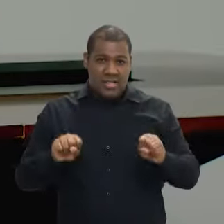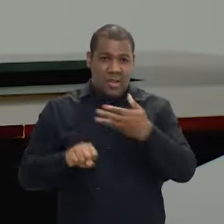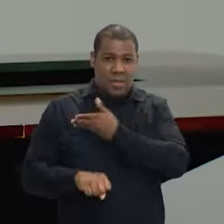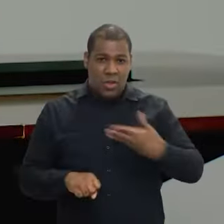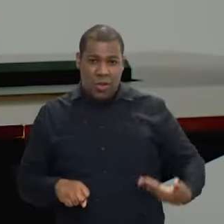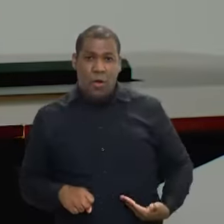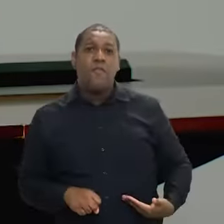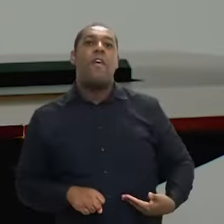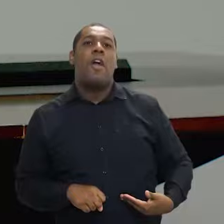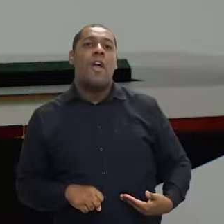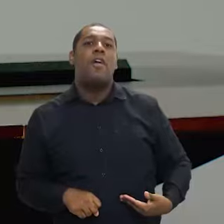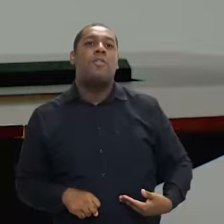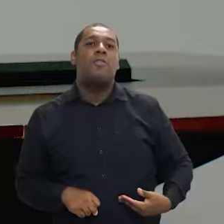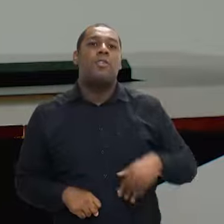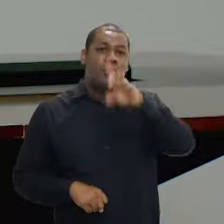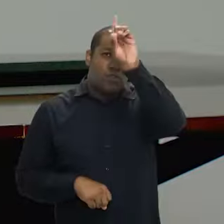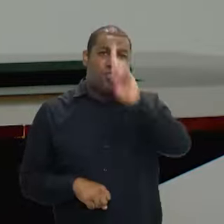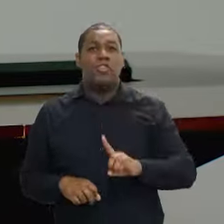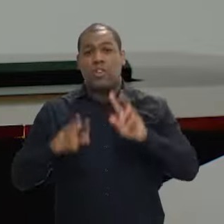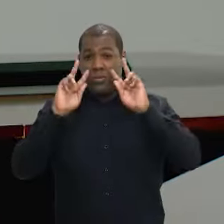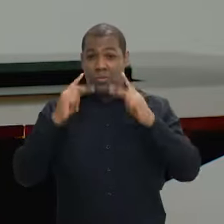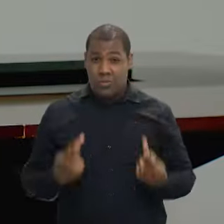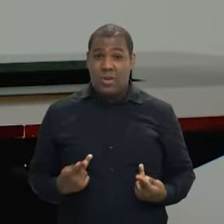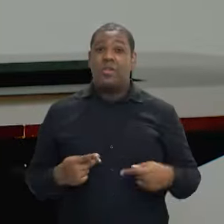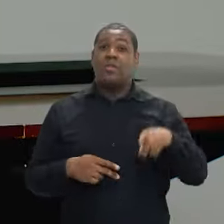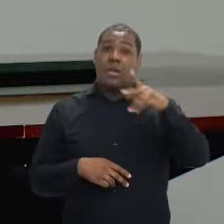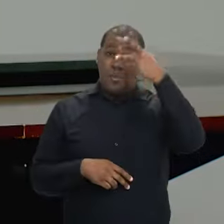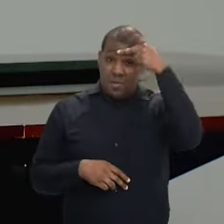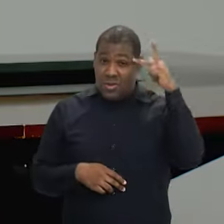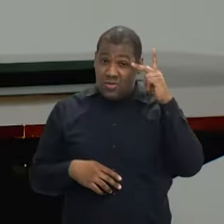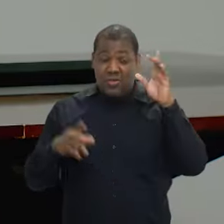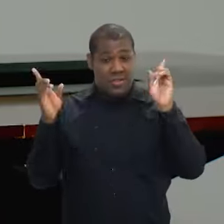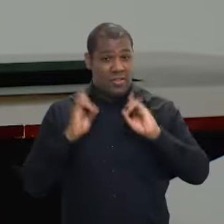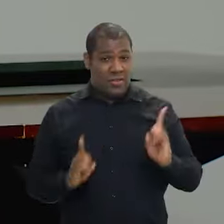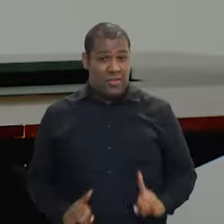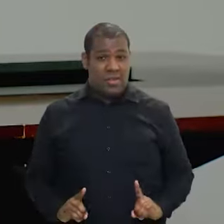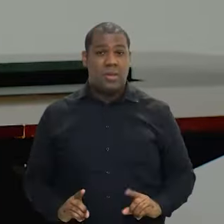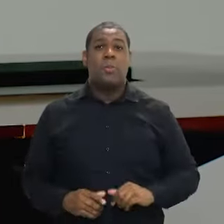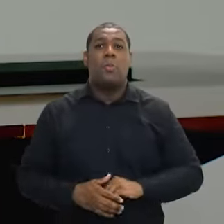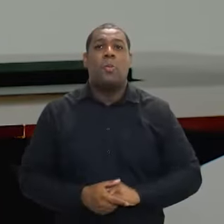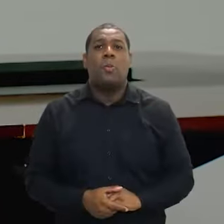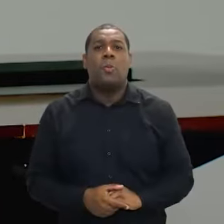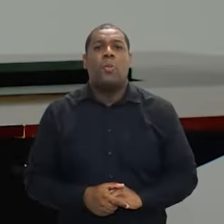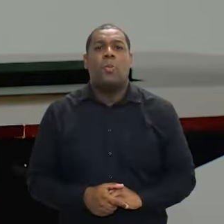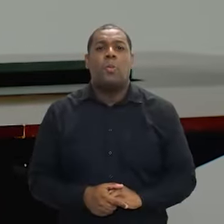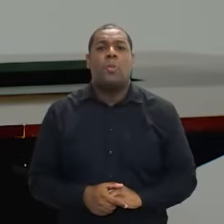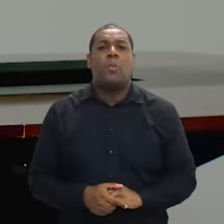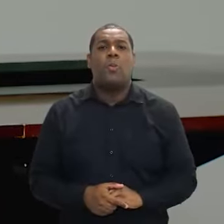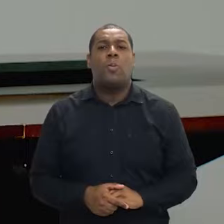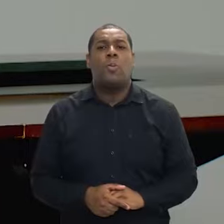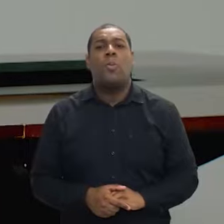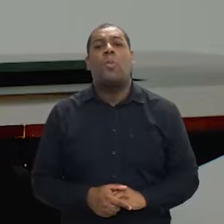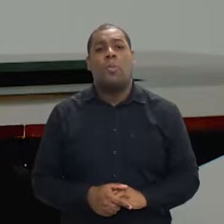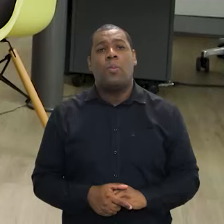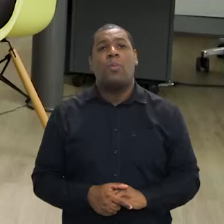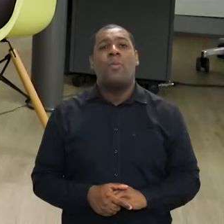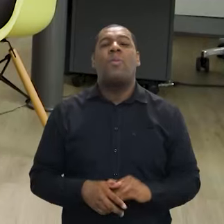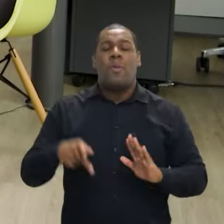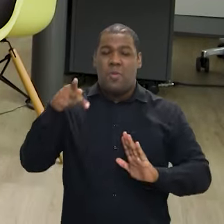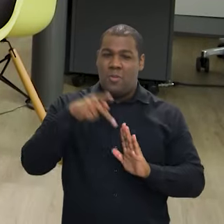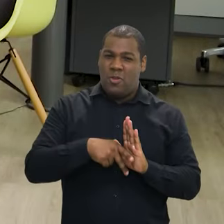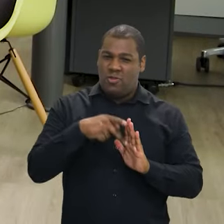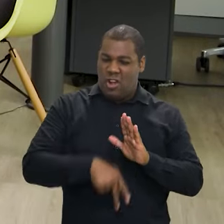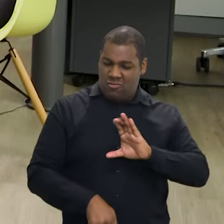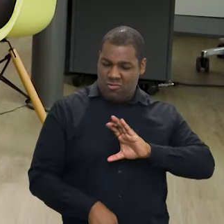governança mais robusto também, para efetivamente dar concretude às políticas que estão ali. É um programa